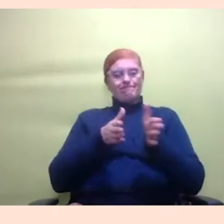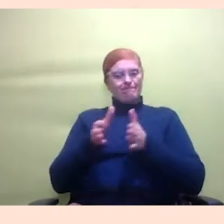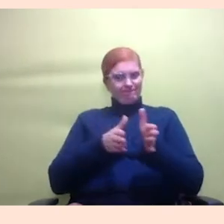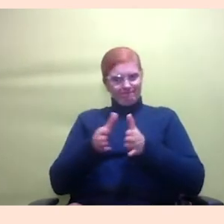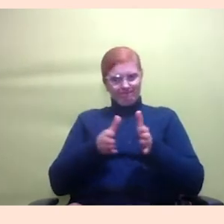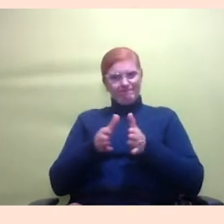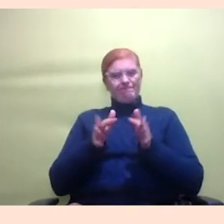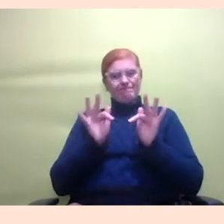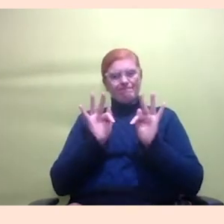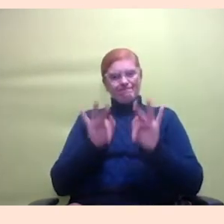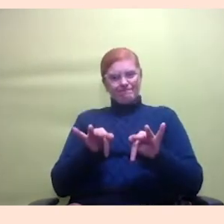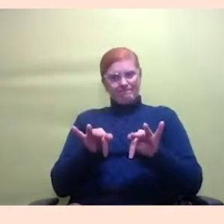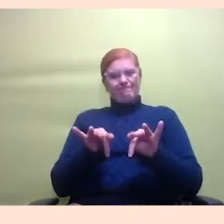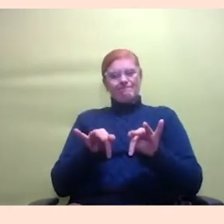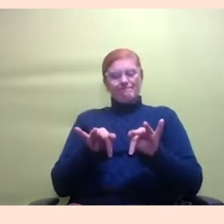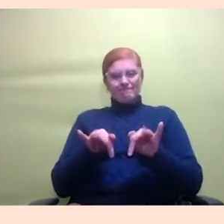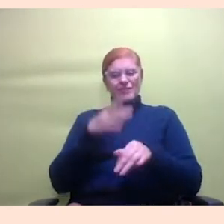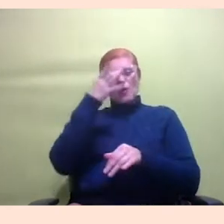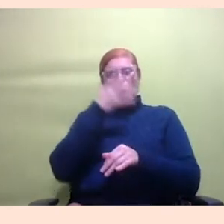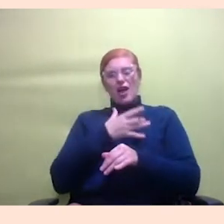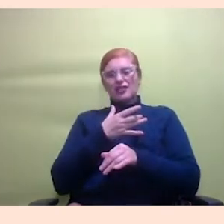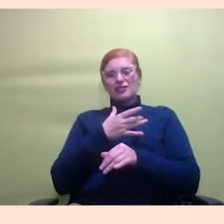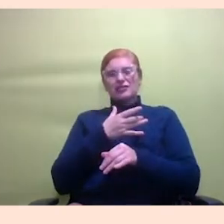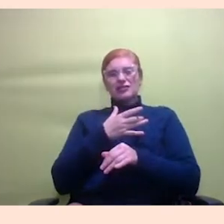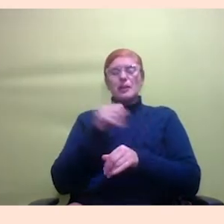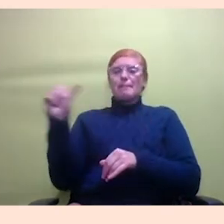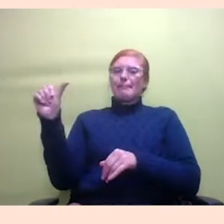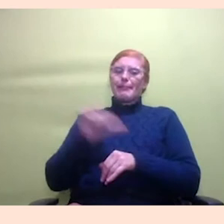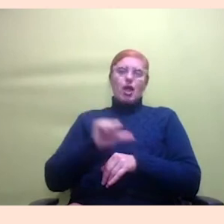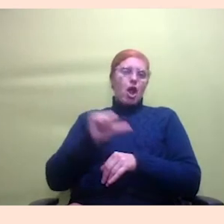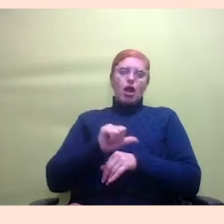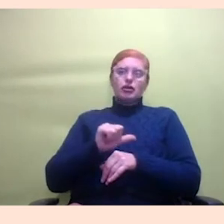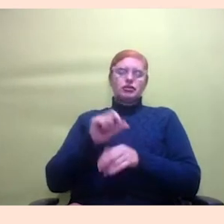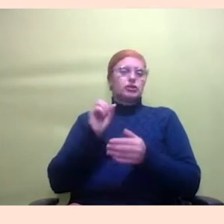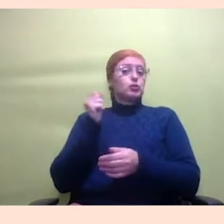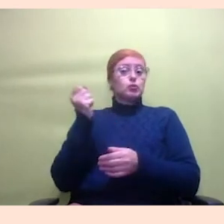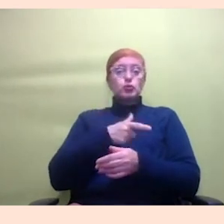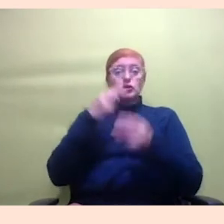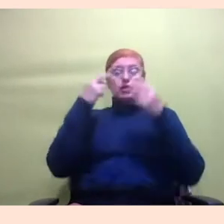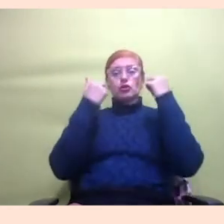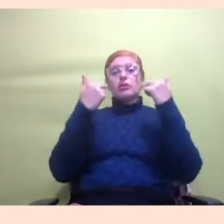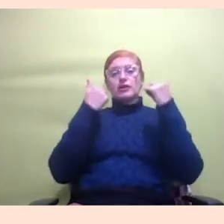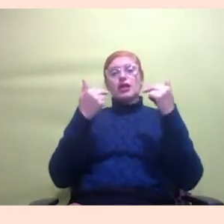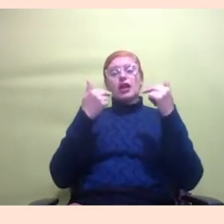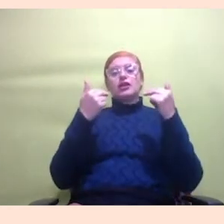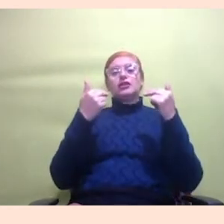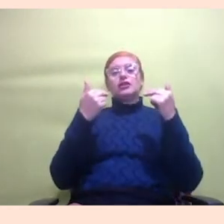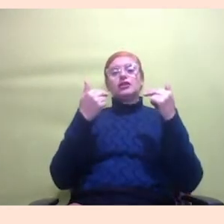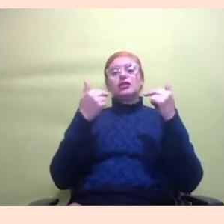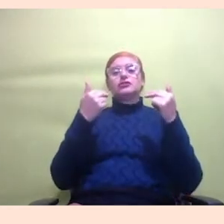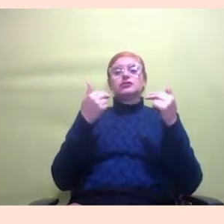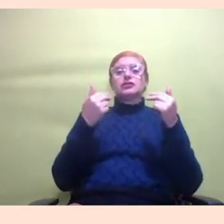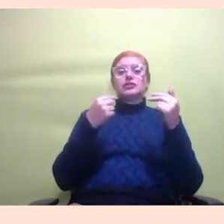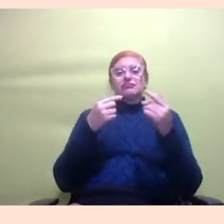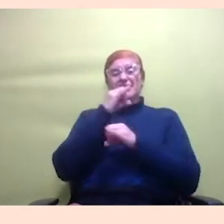ela vai ser eu acho que mais prejudicial do que a normalidade do que a gente pode ter de tipo de alcance com a internet hoje em dia eu estou